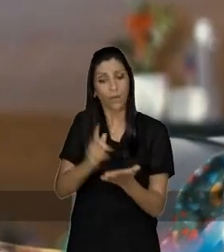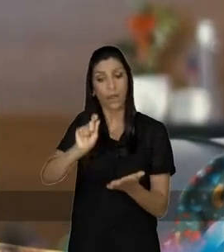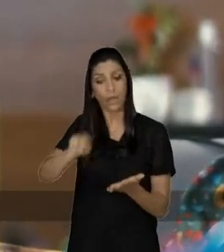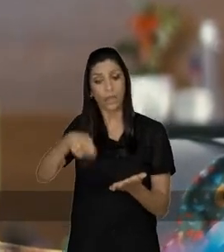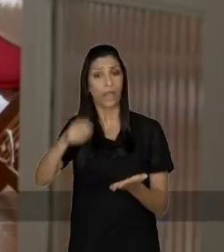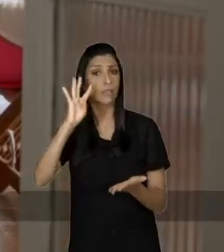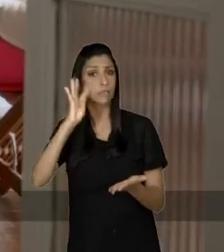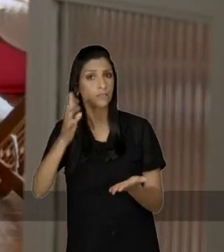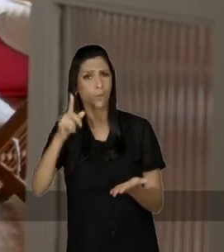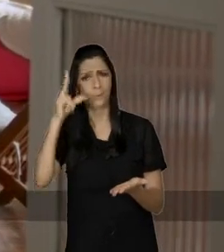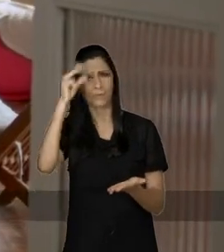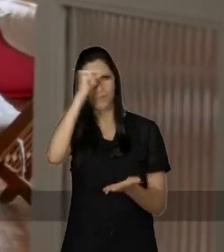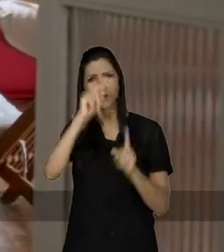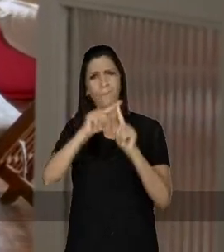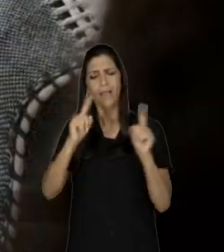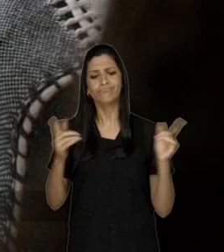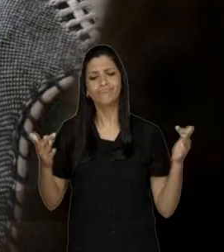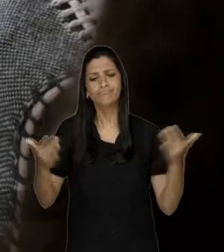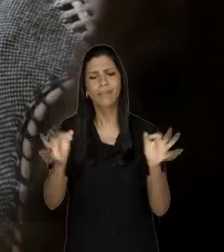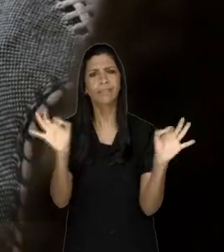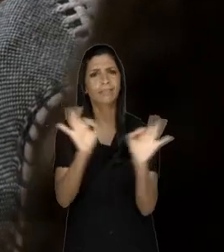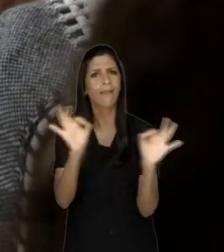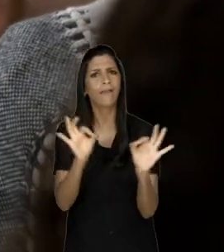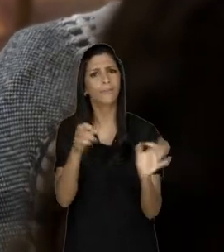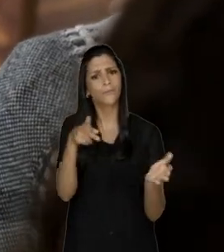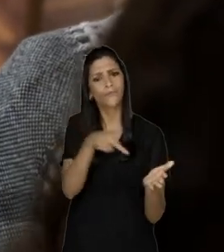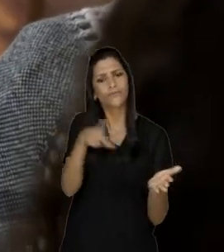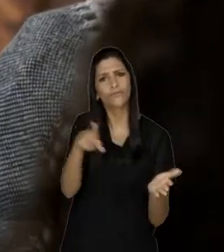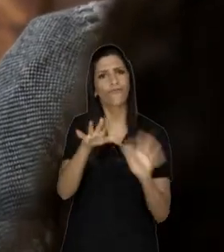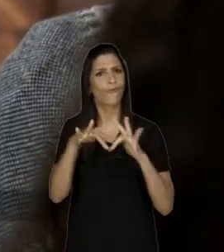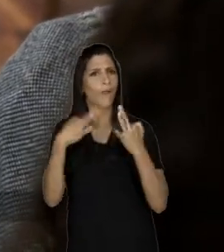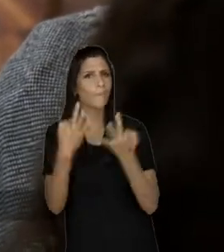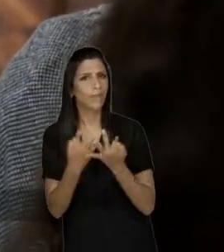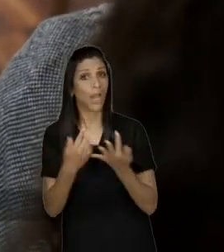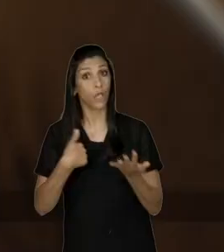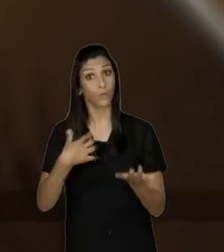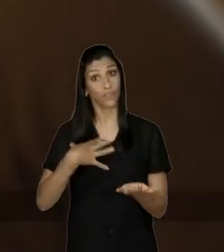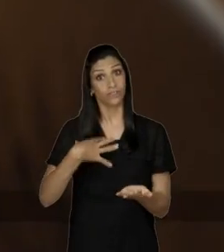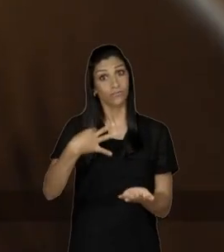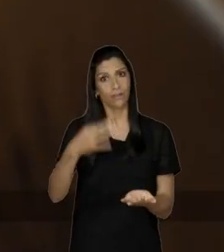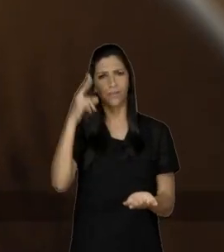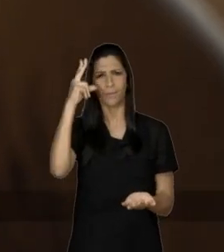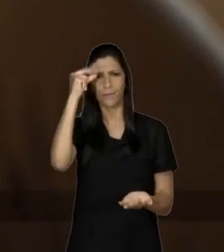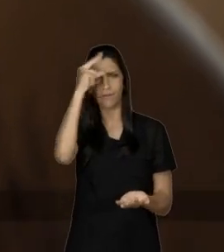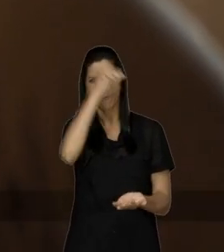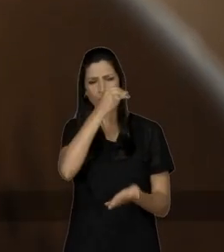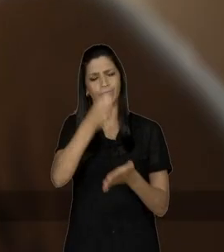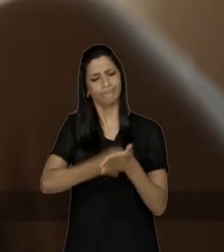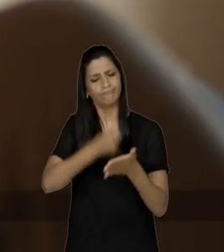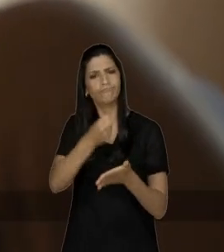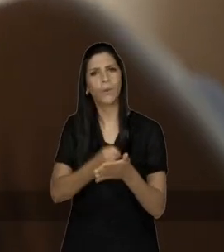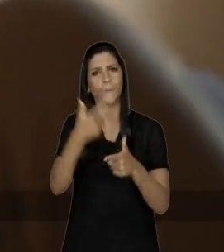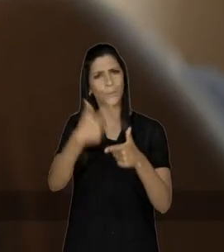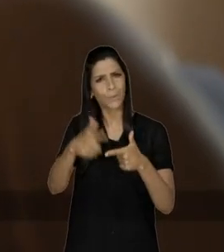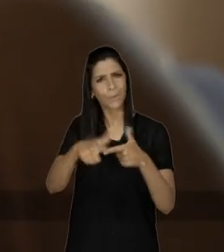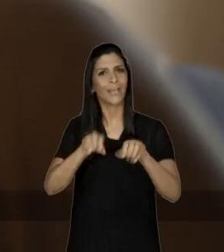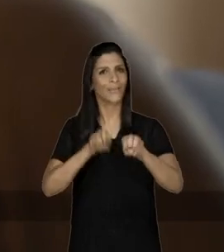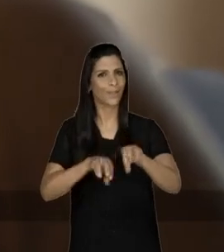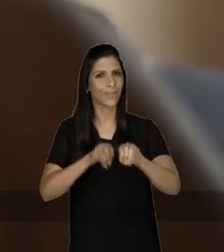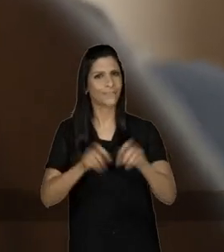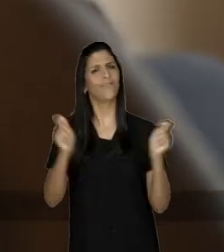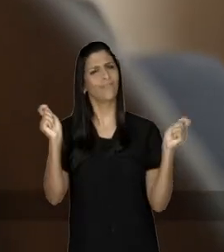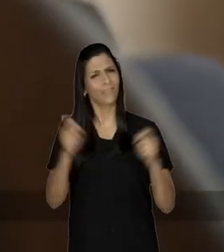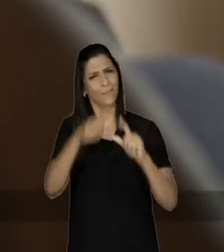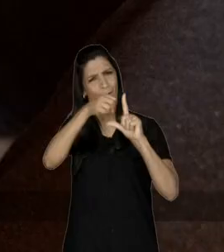aulas seja decidida pela Prefeitura sem ouvir familiares e professoras. Sou candidata a prefeita para enfrentar os problemas